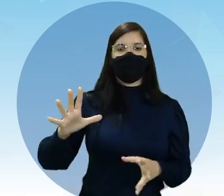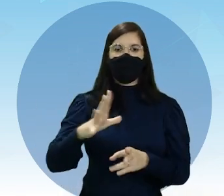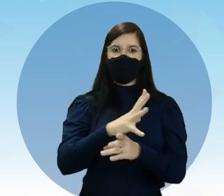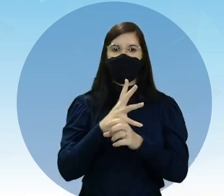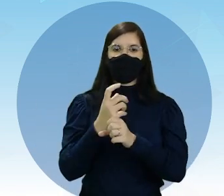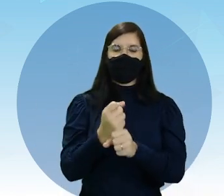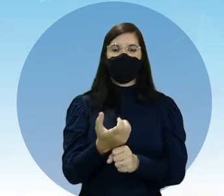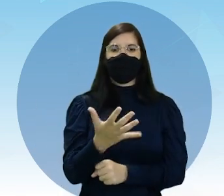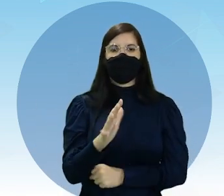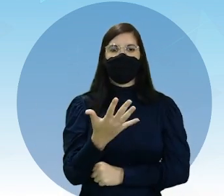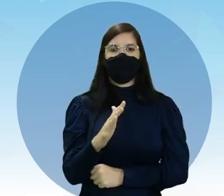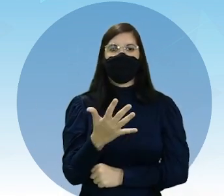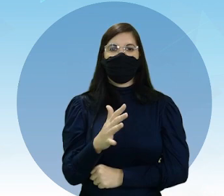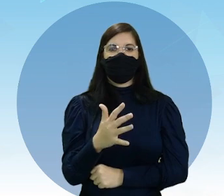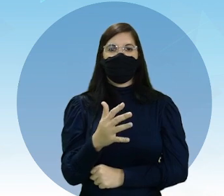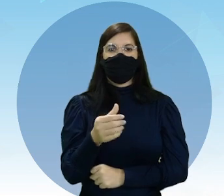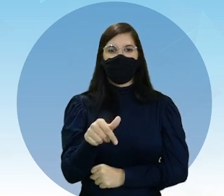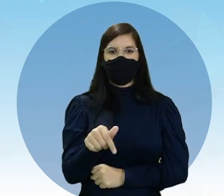ela é estimada em